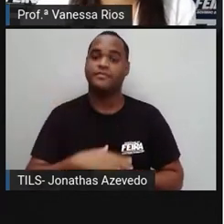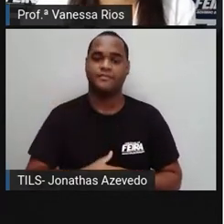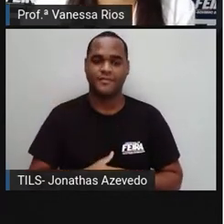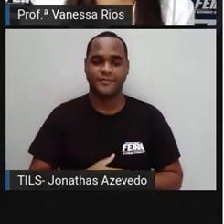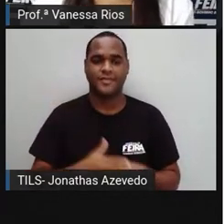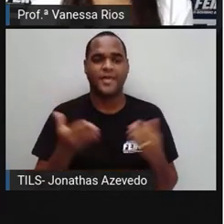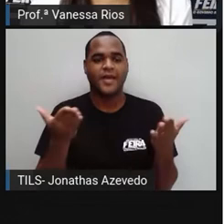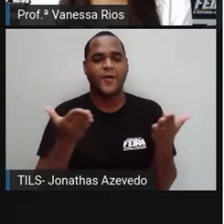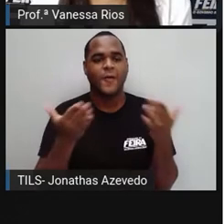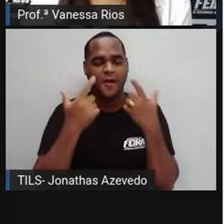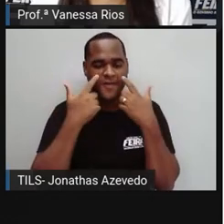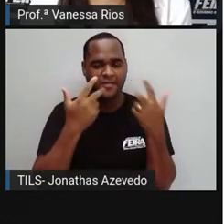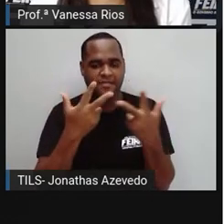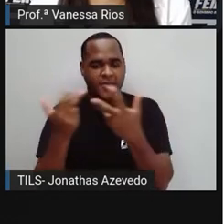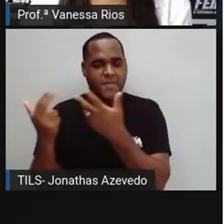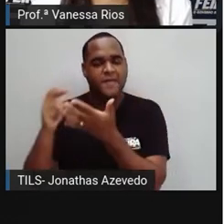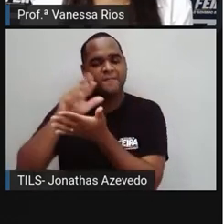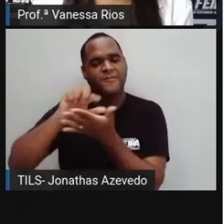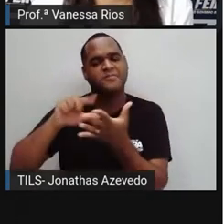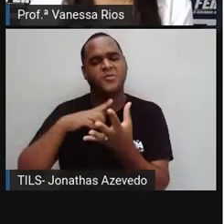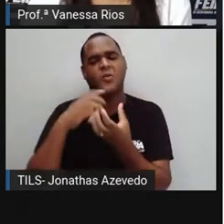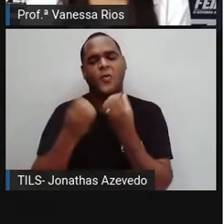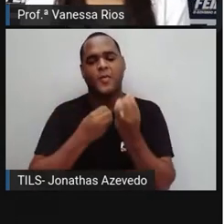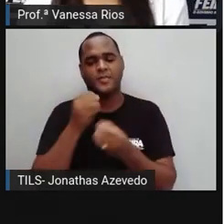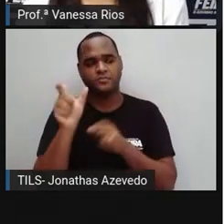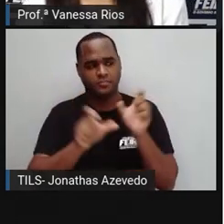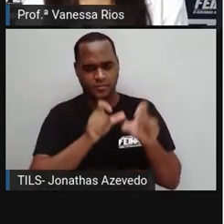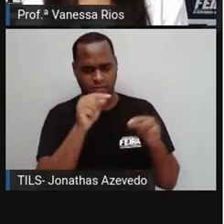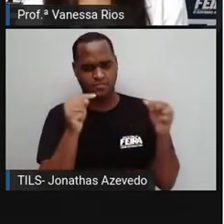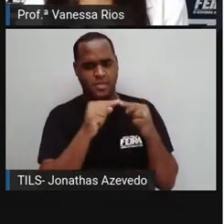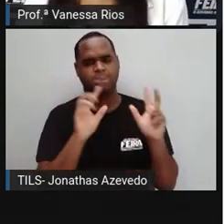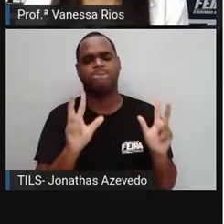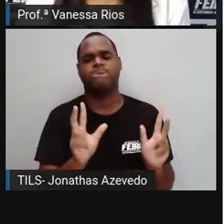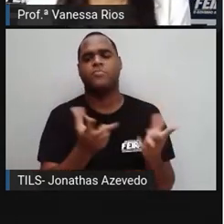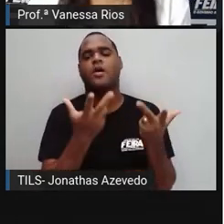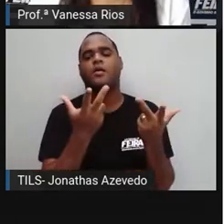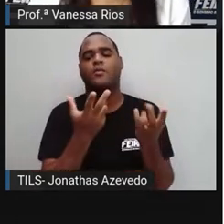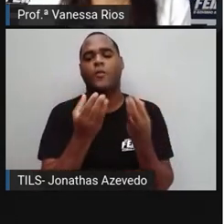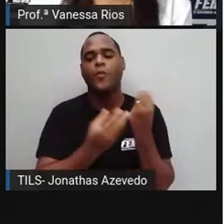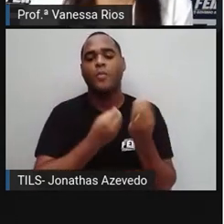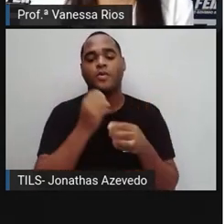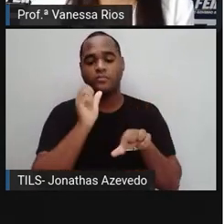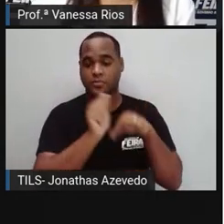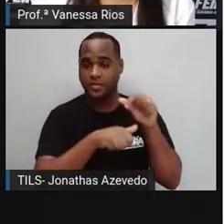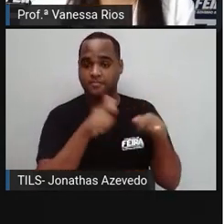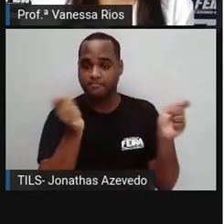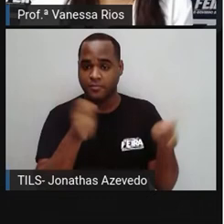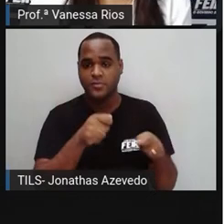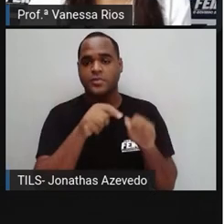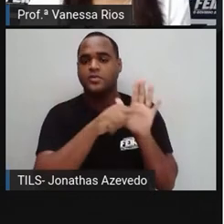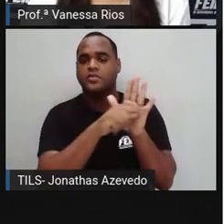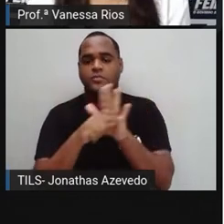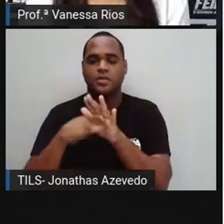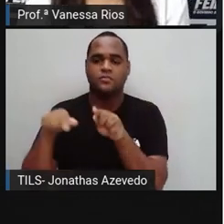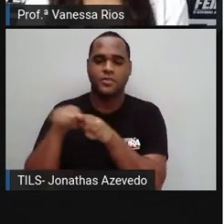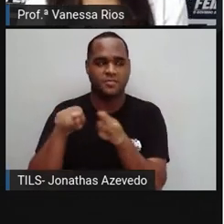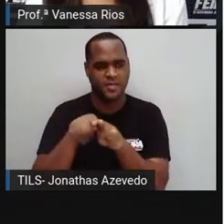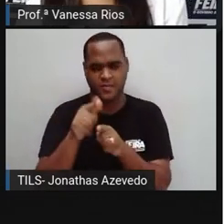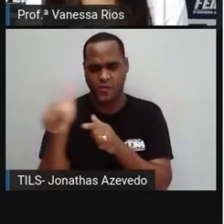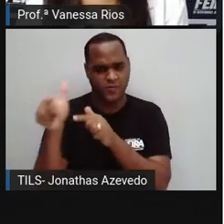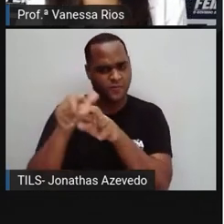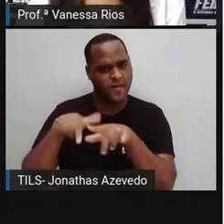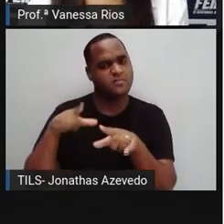percebe que muitas características para ser empreendedor podem também nos ajudar em muitas outras